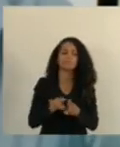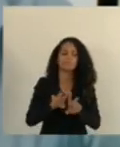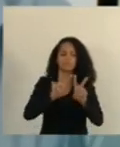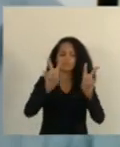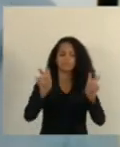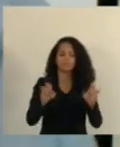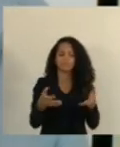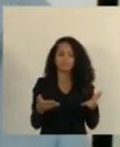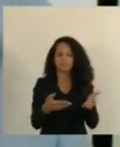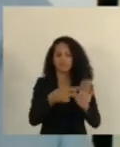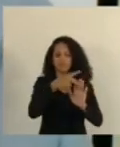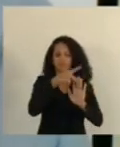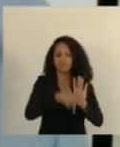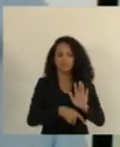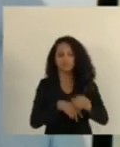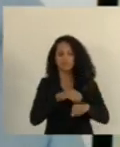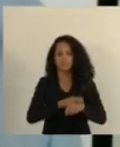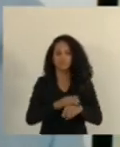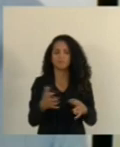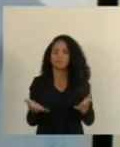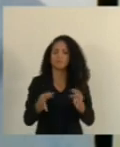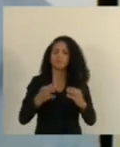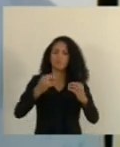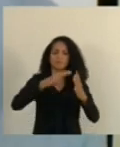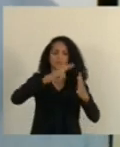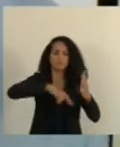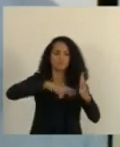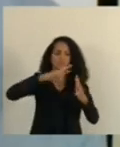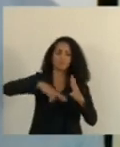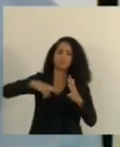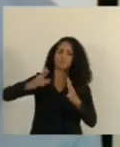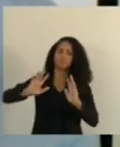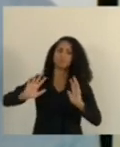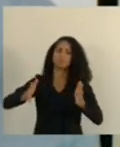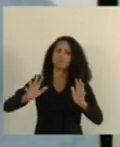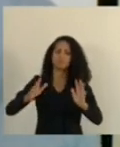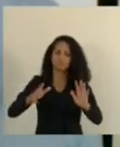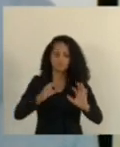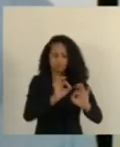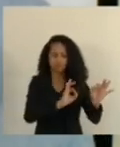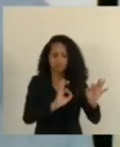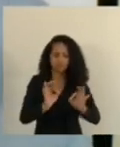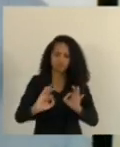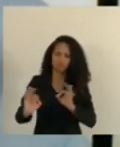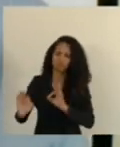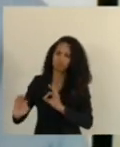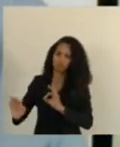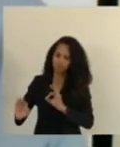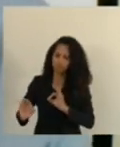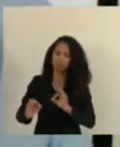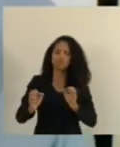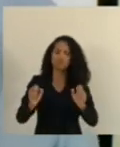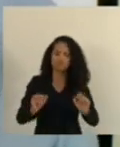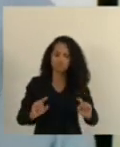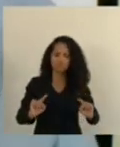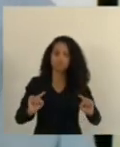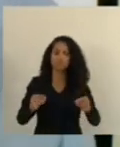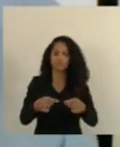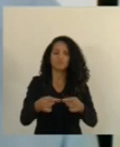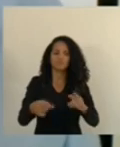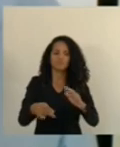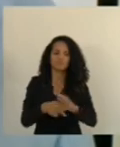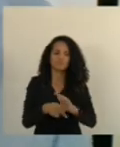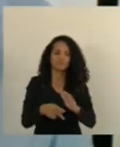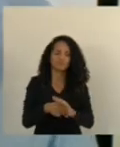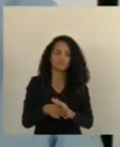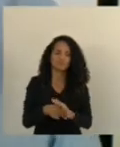essa matéria nesse momento todo o meu relatório ele já está aqui preparado com um parecer favorável mais